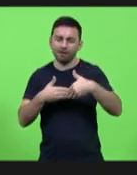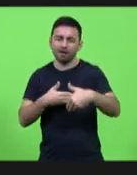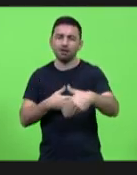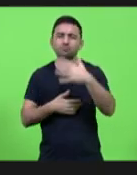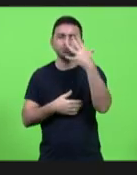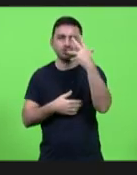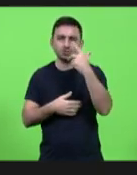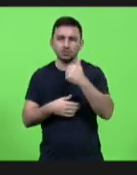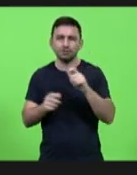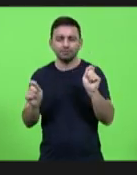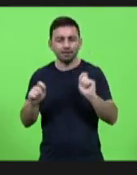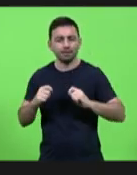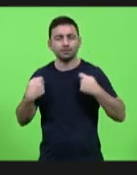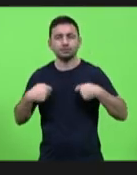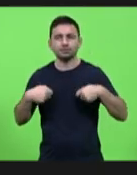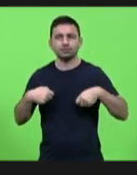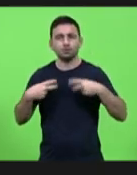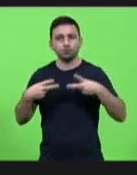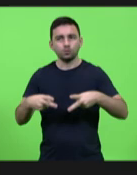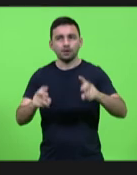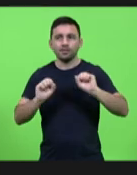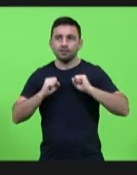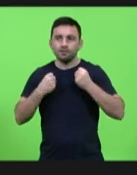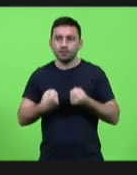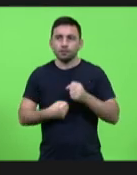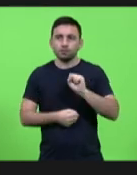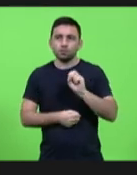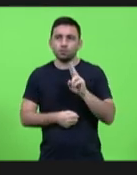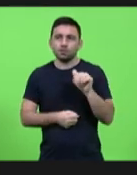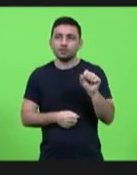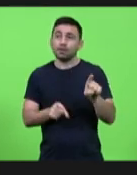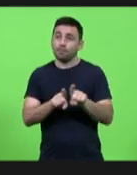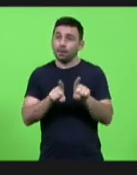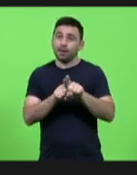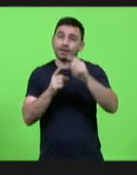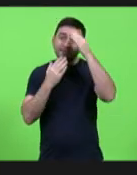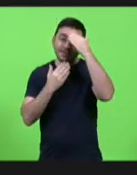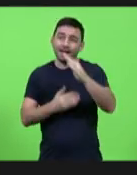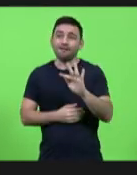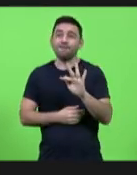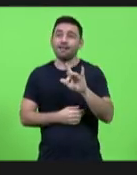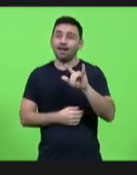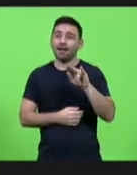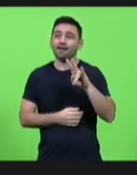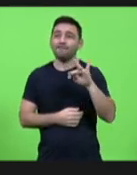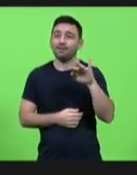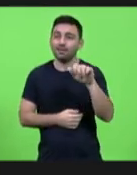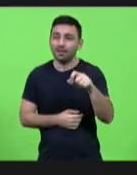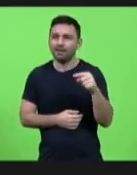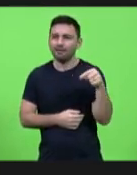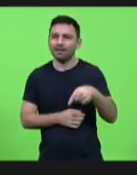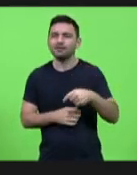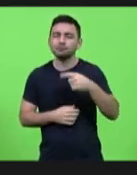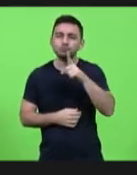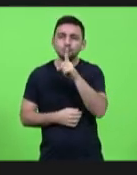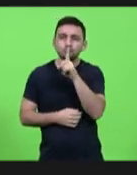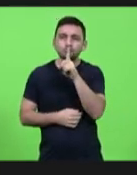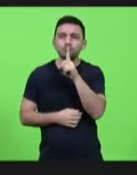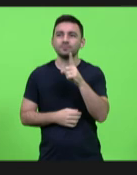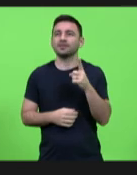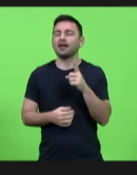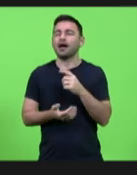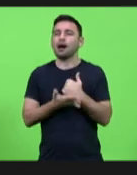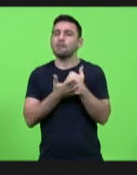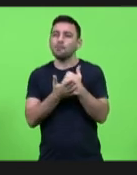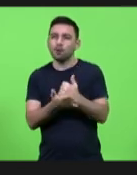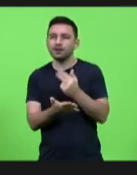continuada em defesa dos SUAS agradecer também a Flávia que a nossa parceira está aqui quietinha mas está sempre nos